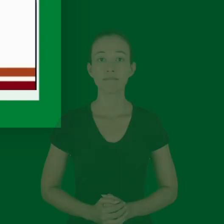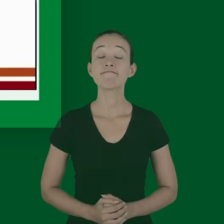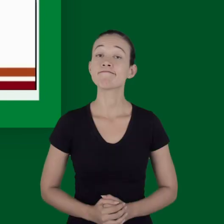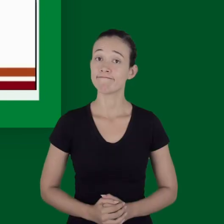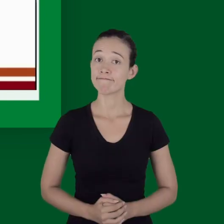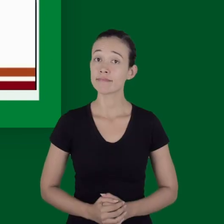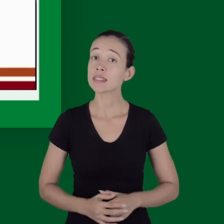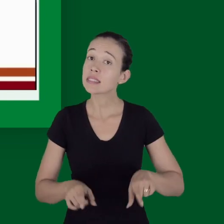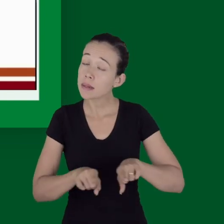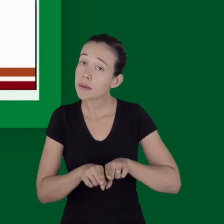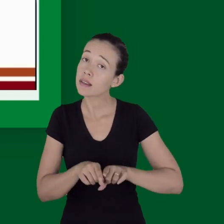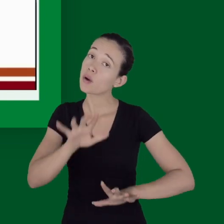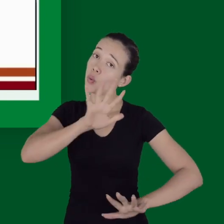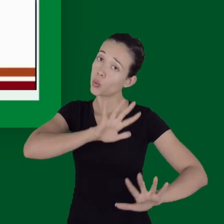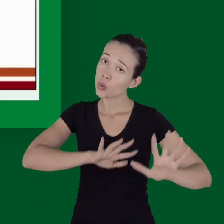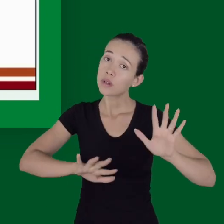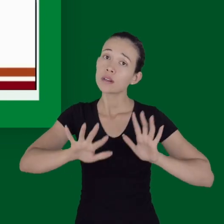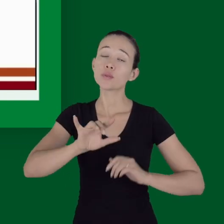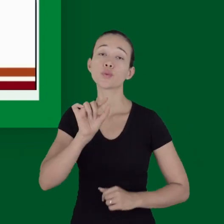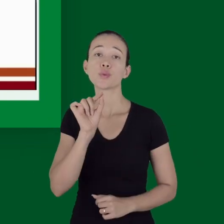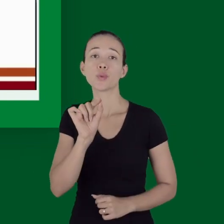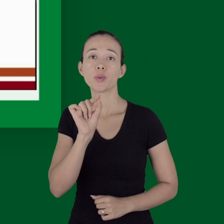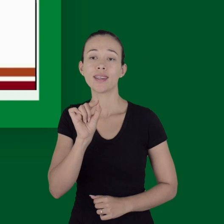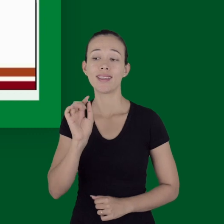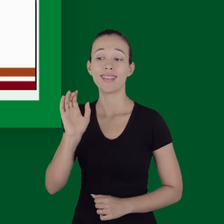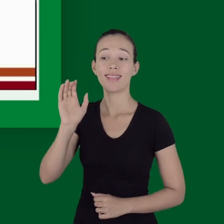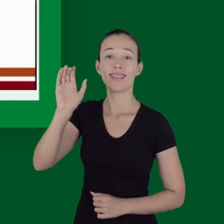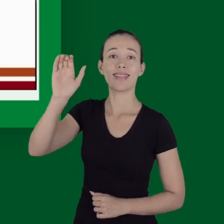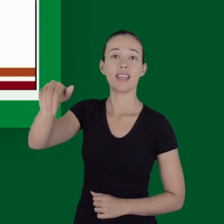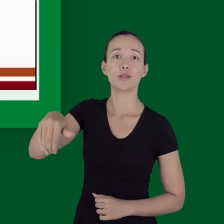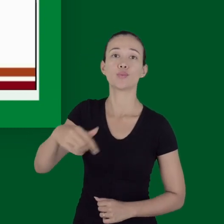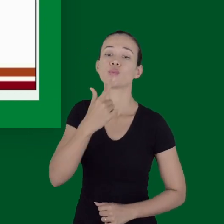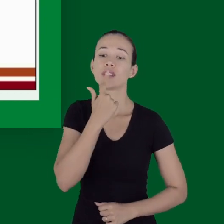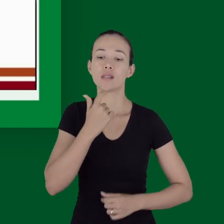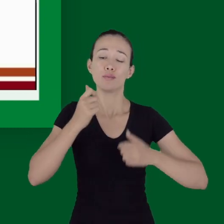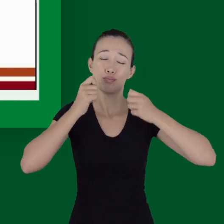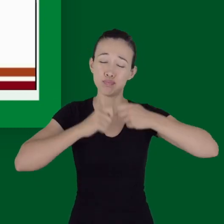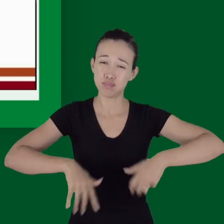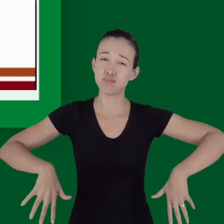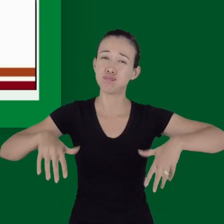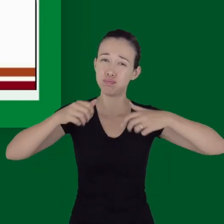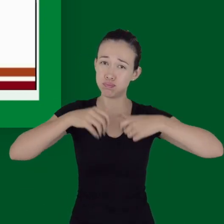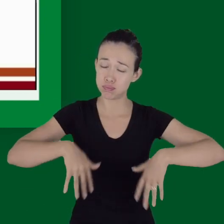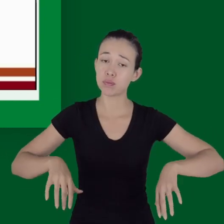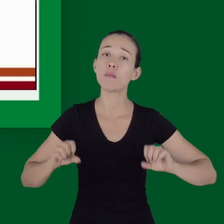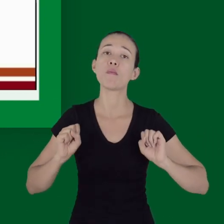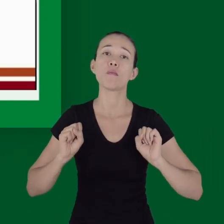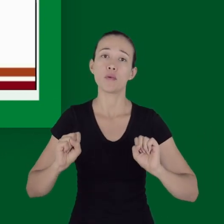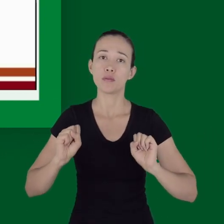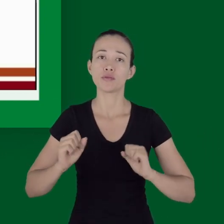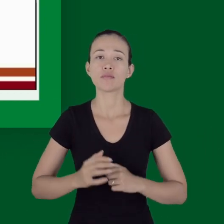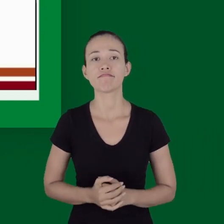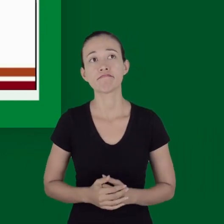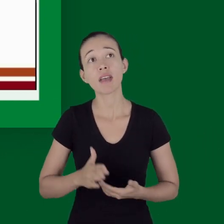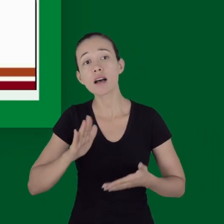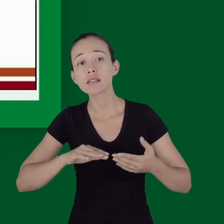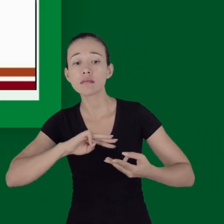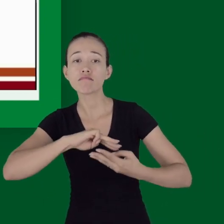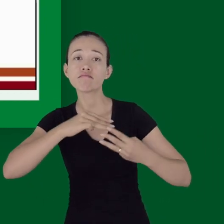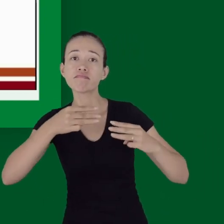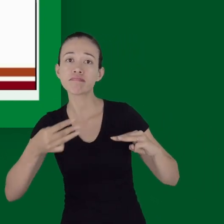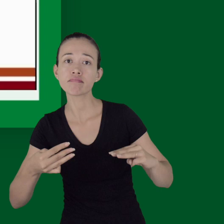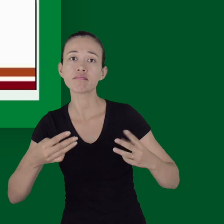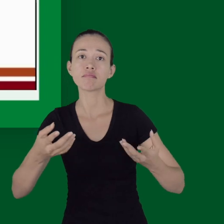E é preciso tomar cuidado com a possibilidade de hemorragias internas, principalmente por lesões músculo-esqueléticas.